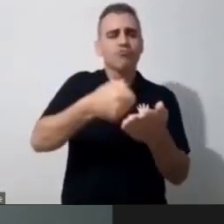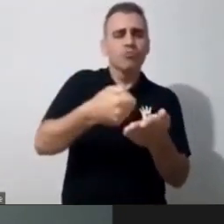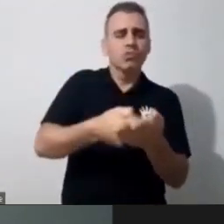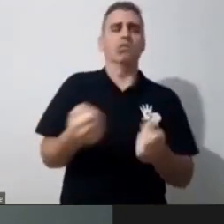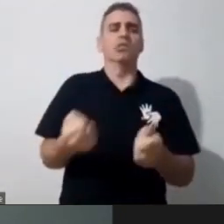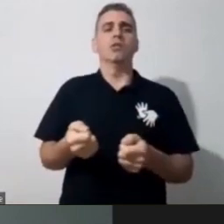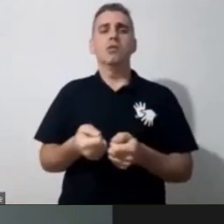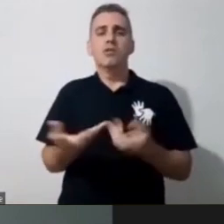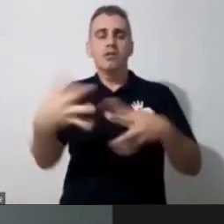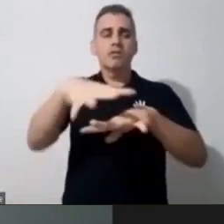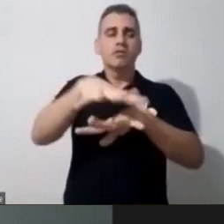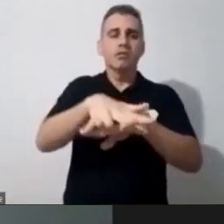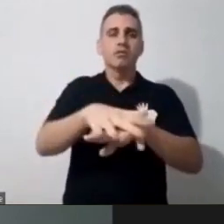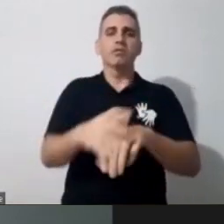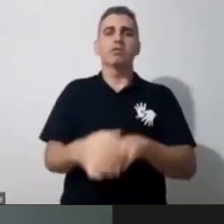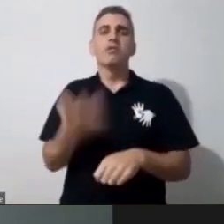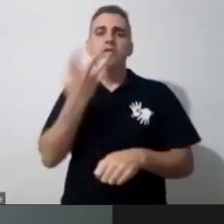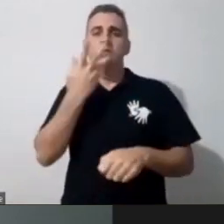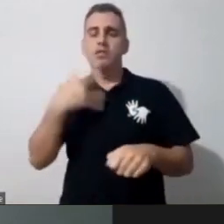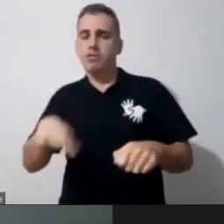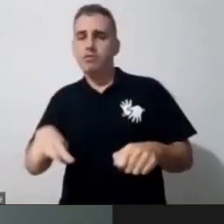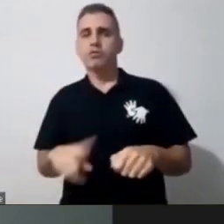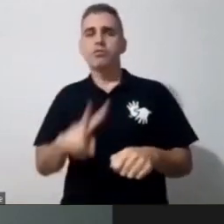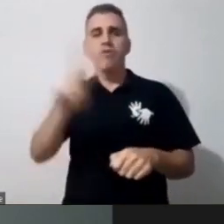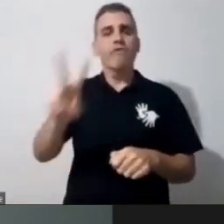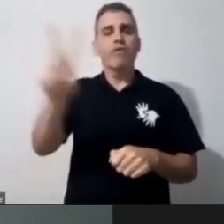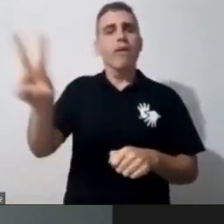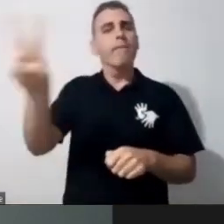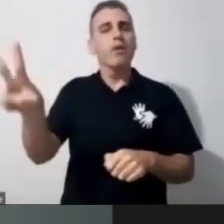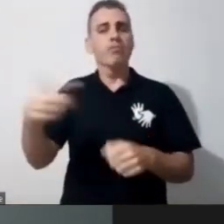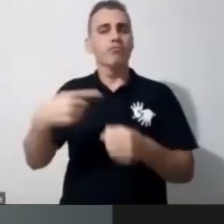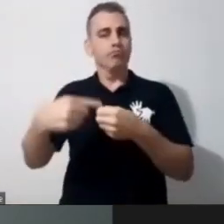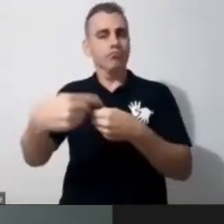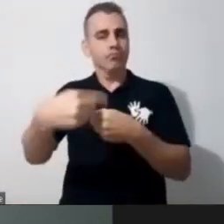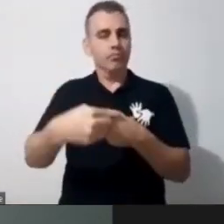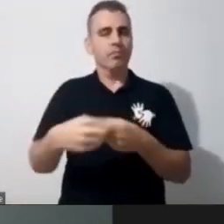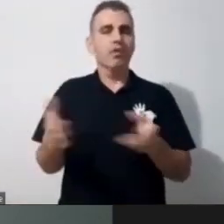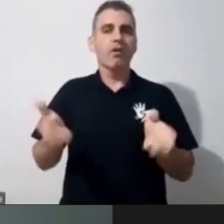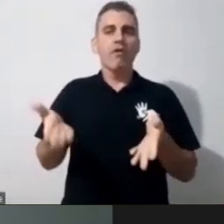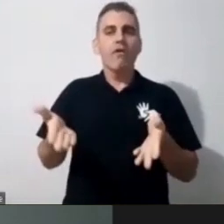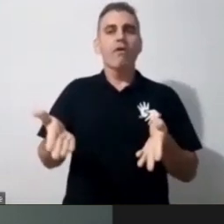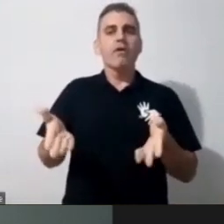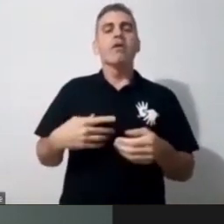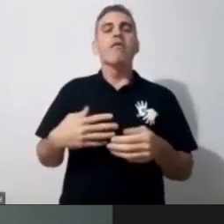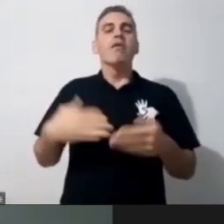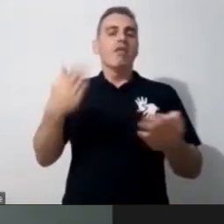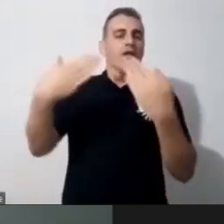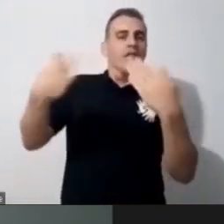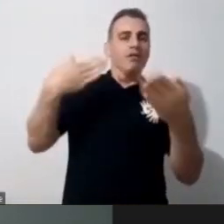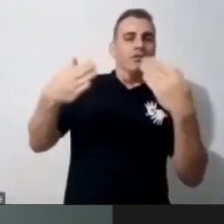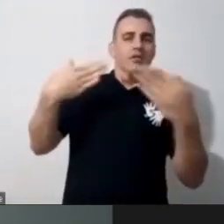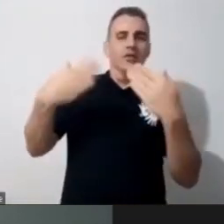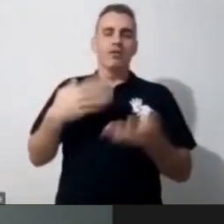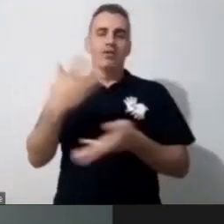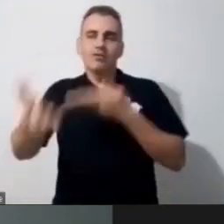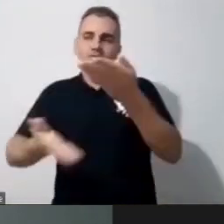da rede SESC em Viamão. Então, hoje, estar aqui com vocês nesse bate-papo inclusivo nessa troca,